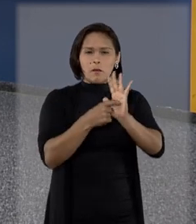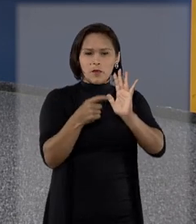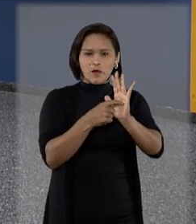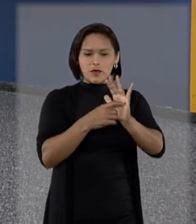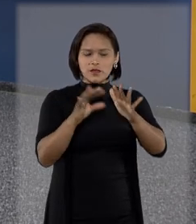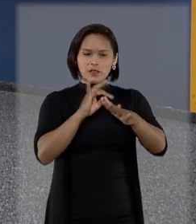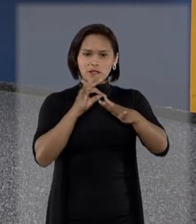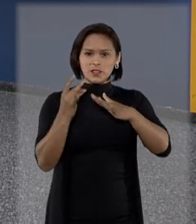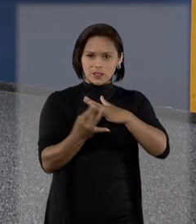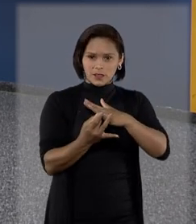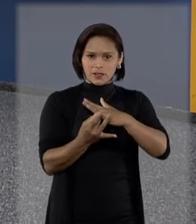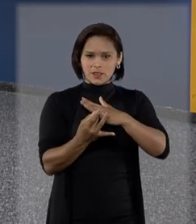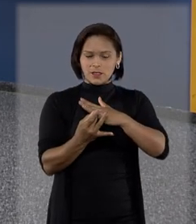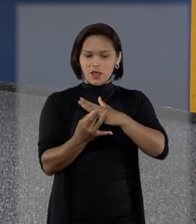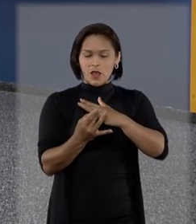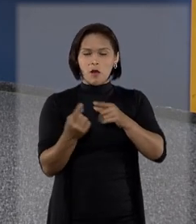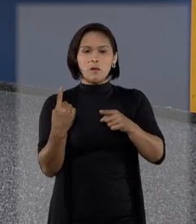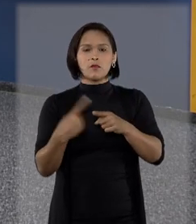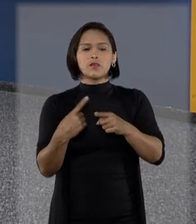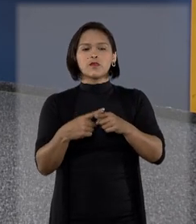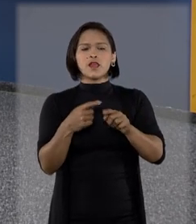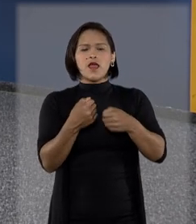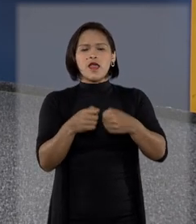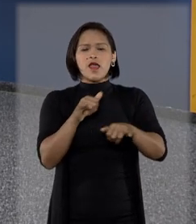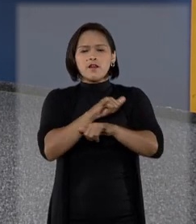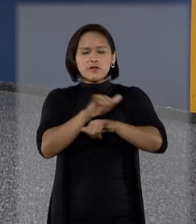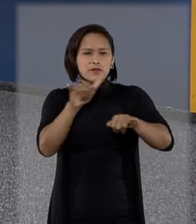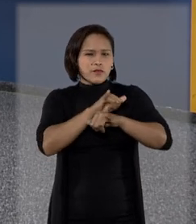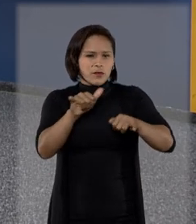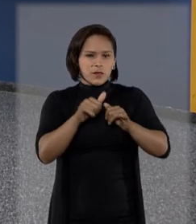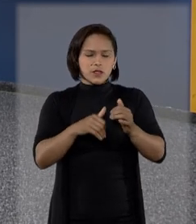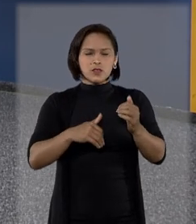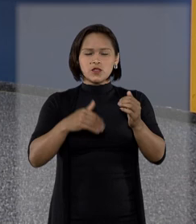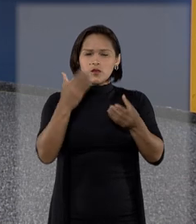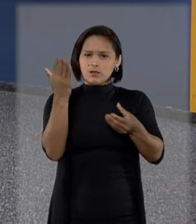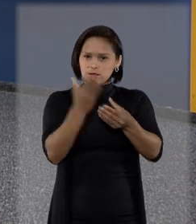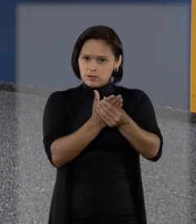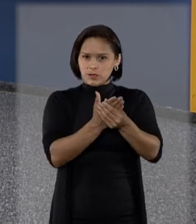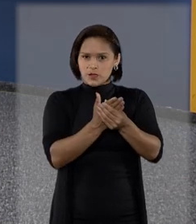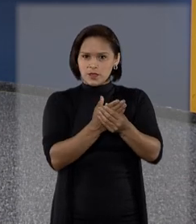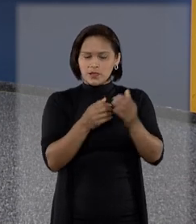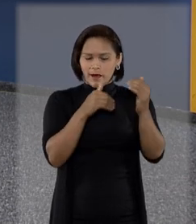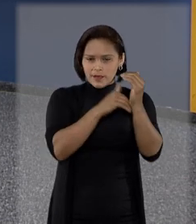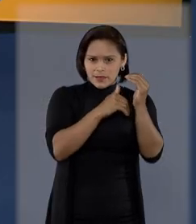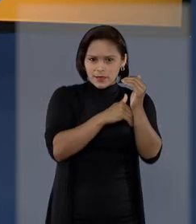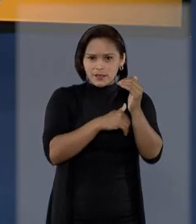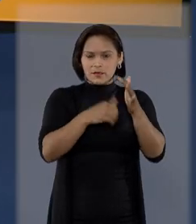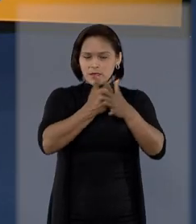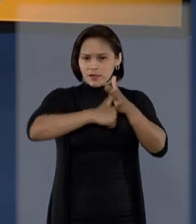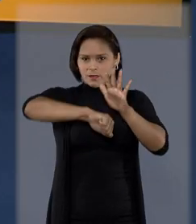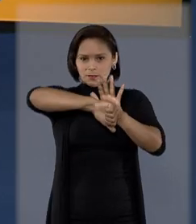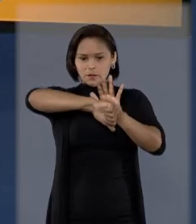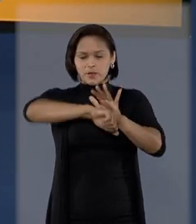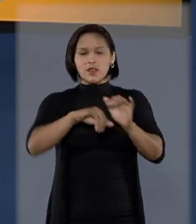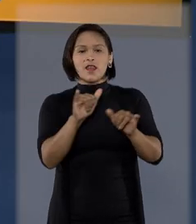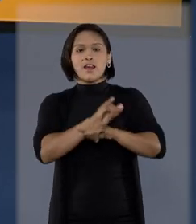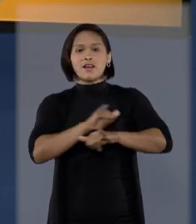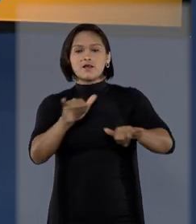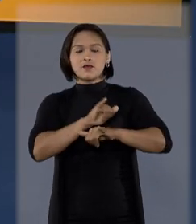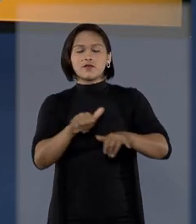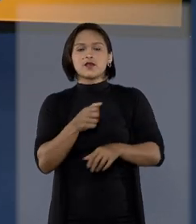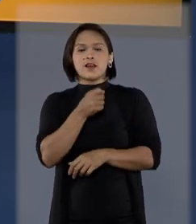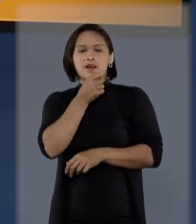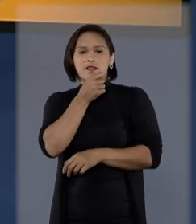rede social por suposta resistência em fornecer informações em um processo criminal. Quem tem as informações